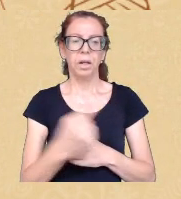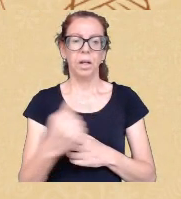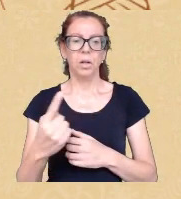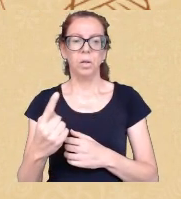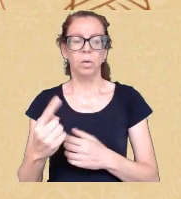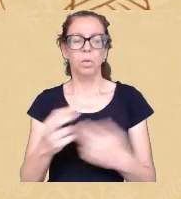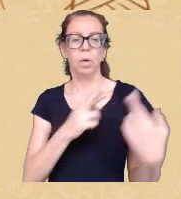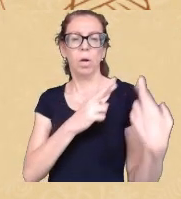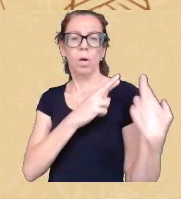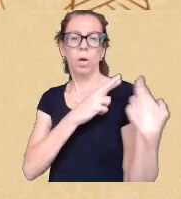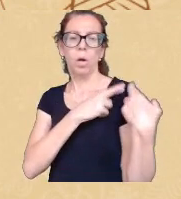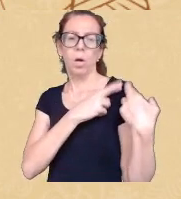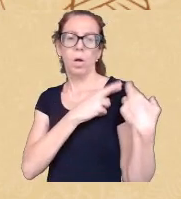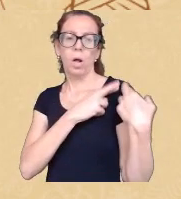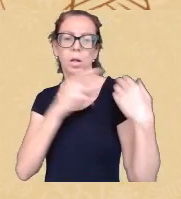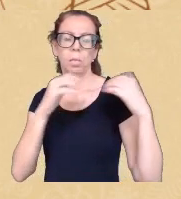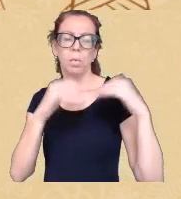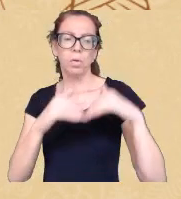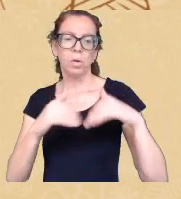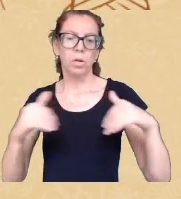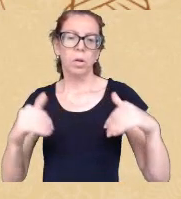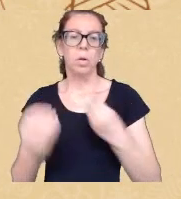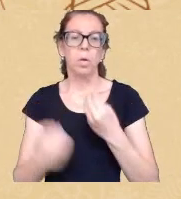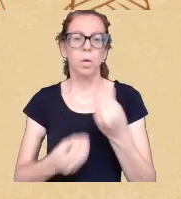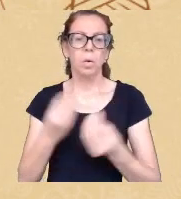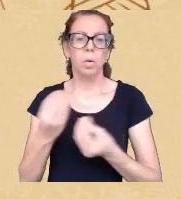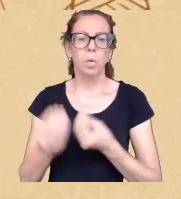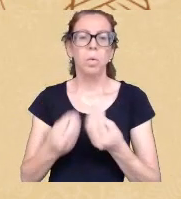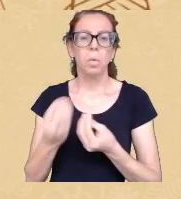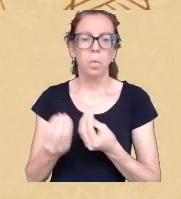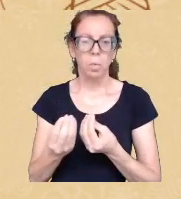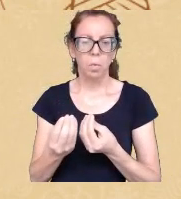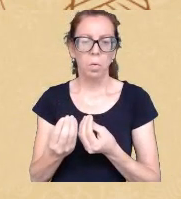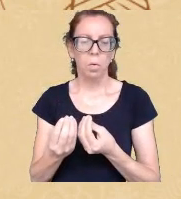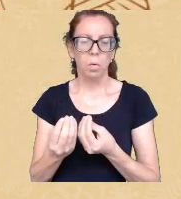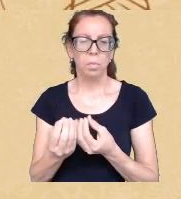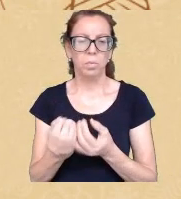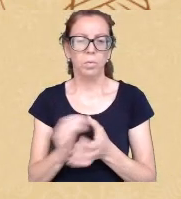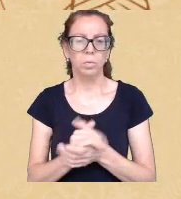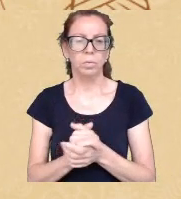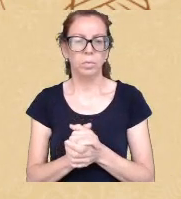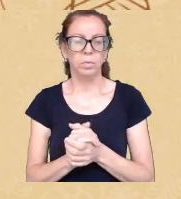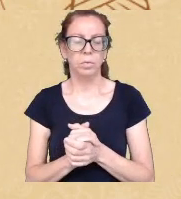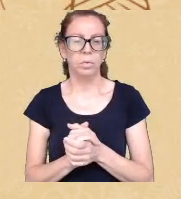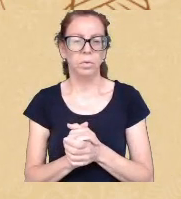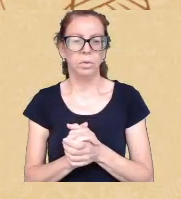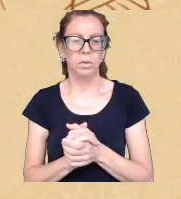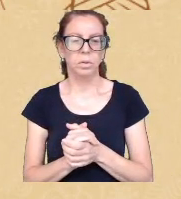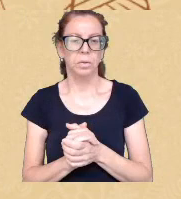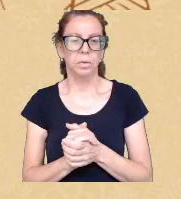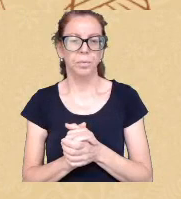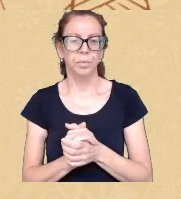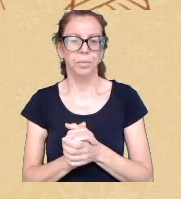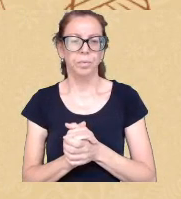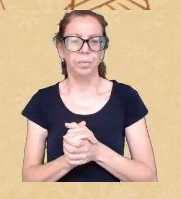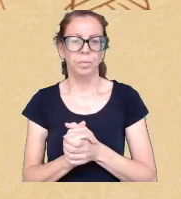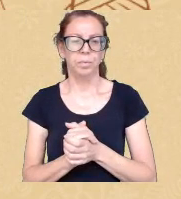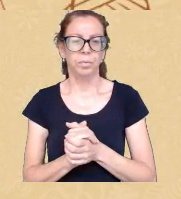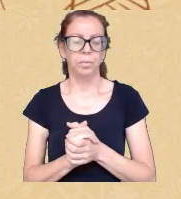te provocar e perguntar como é que a gente faz esse enfrentamento com as estruturas obrigado gente é ótimo